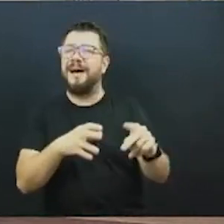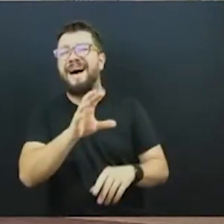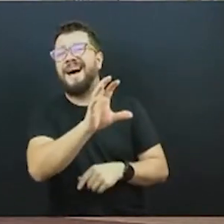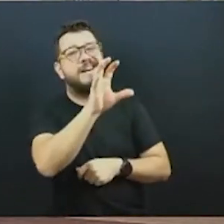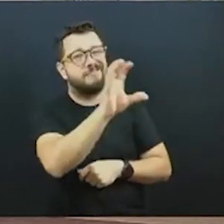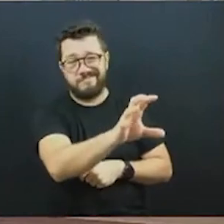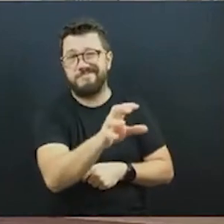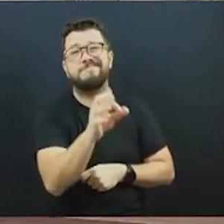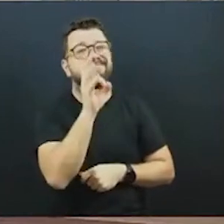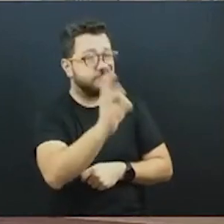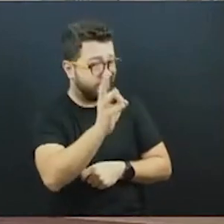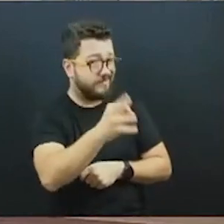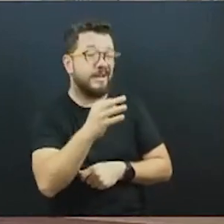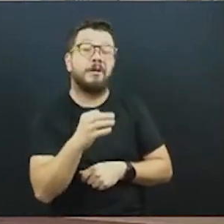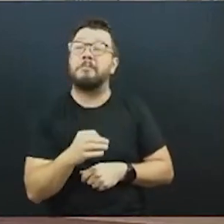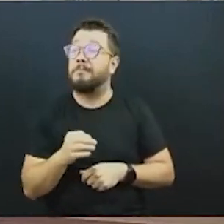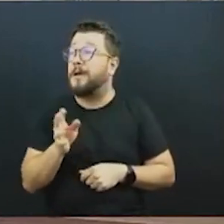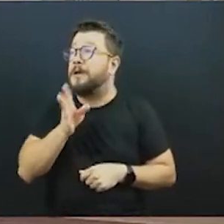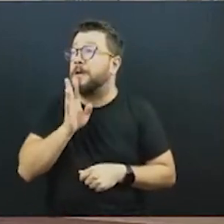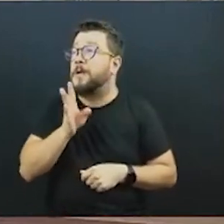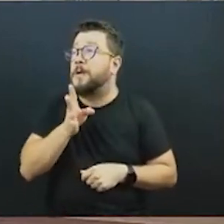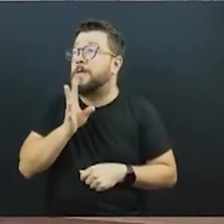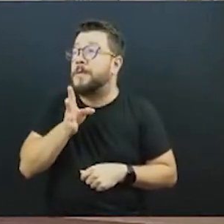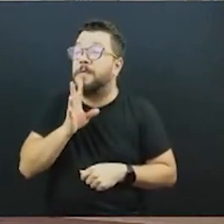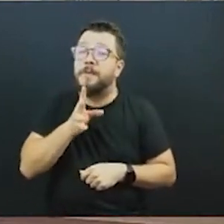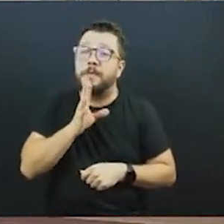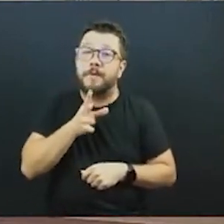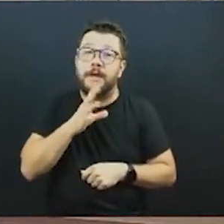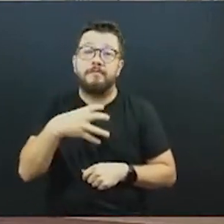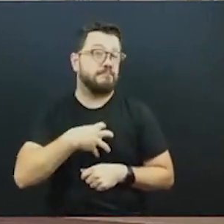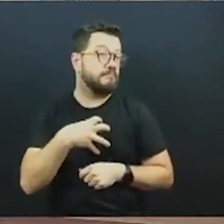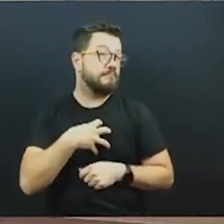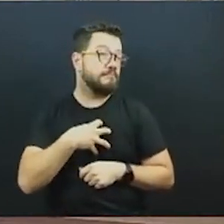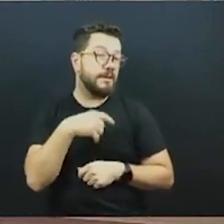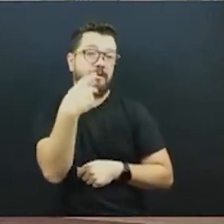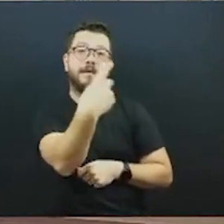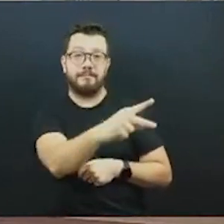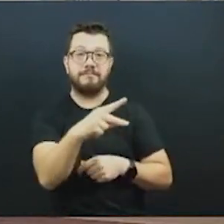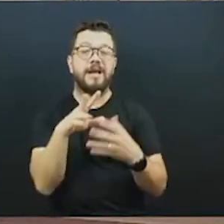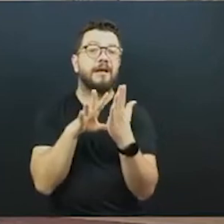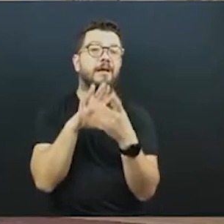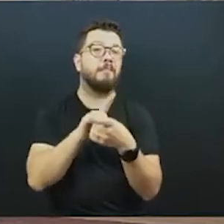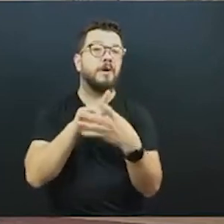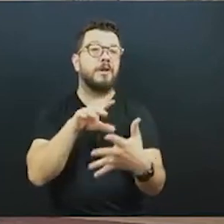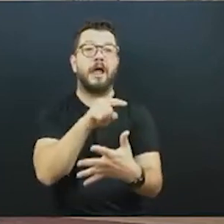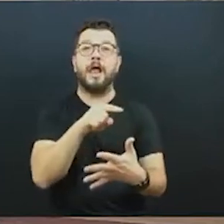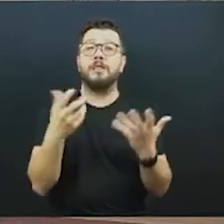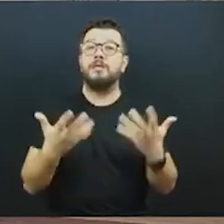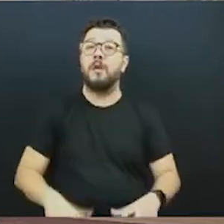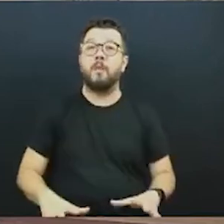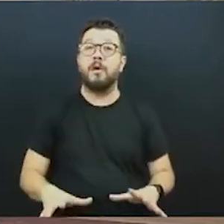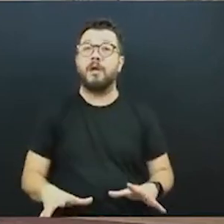modelo democrático. O modelo que não dá palavra aos outros. Principalmente quando os outros